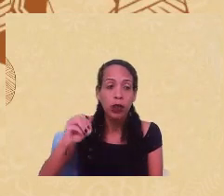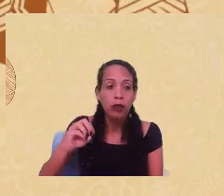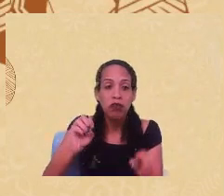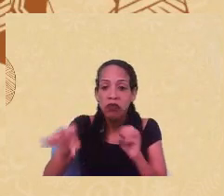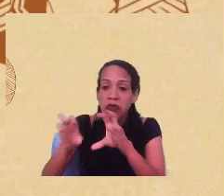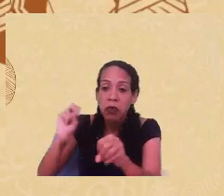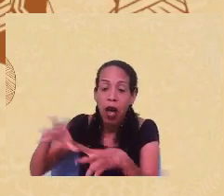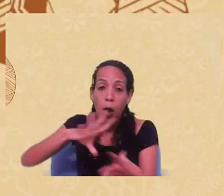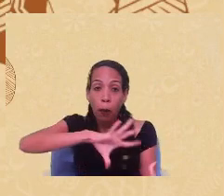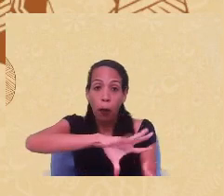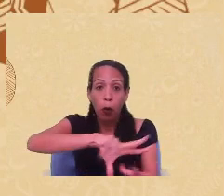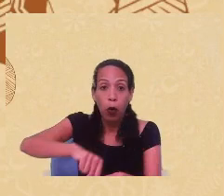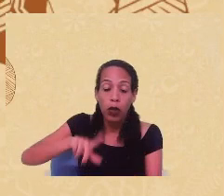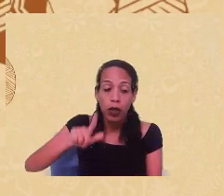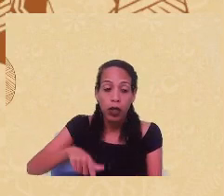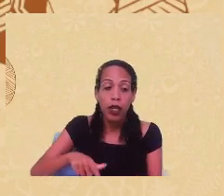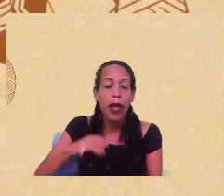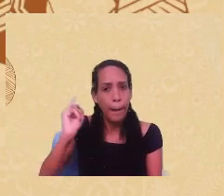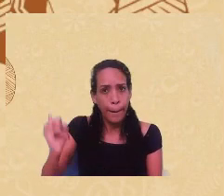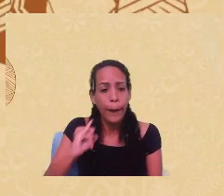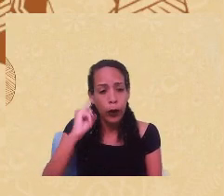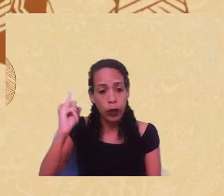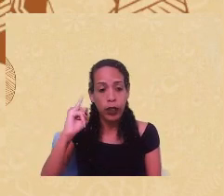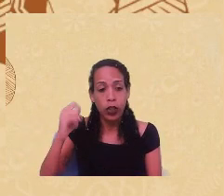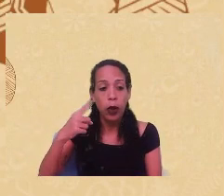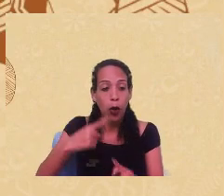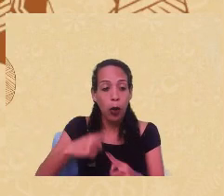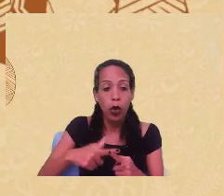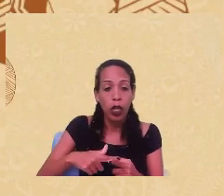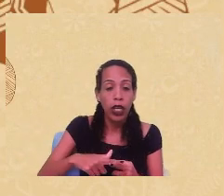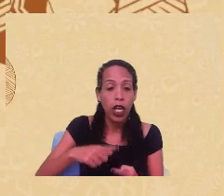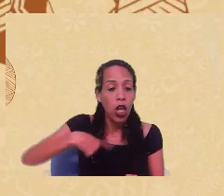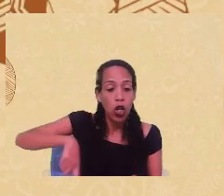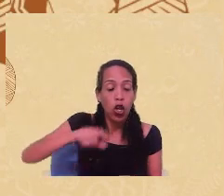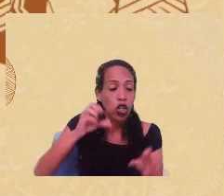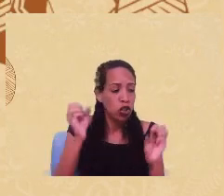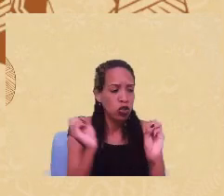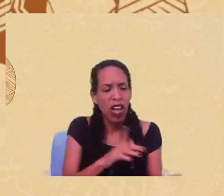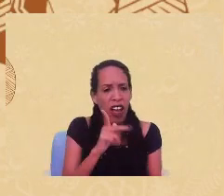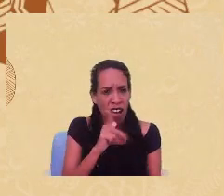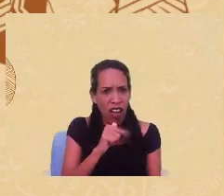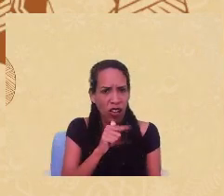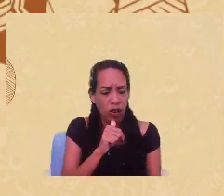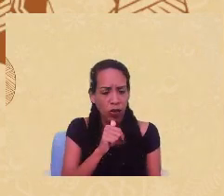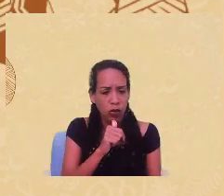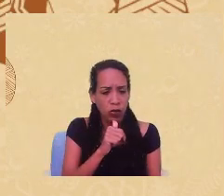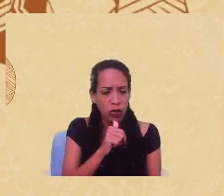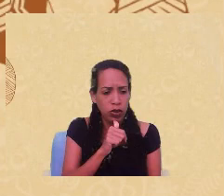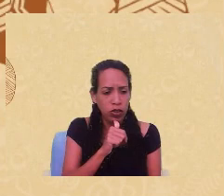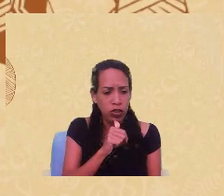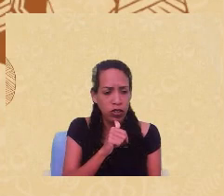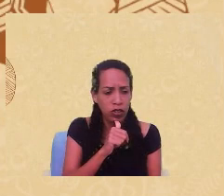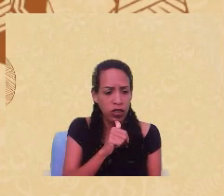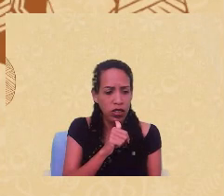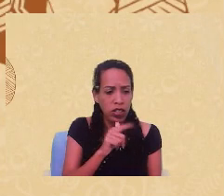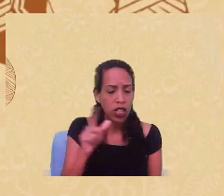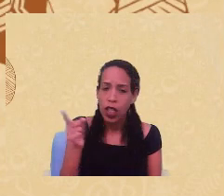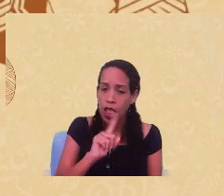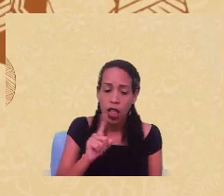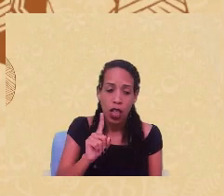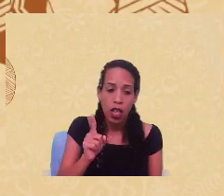do Prachete era importante, porque a gente não vai jogar água com o bebê e vai para o banho. Não é isso, não